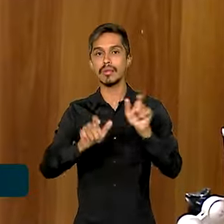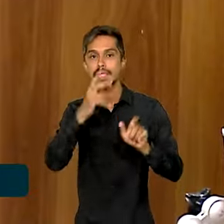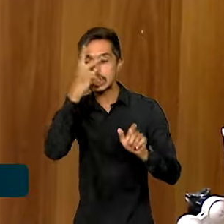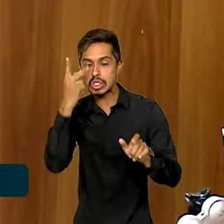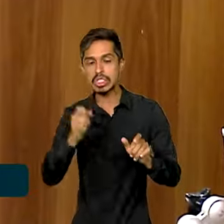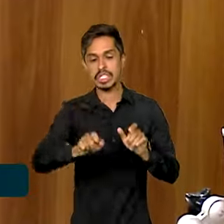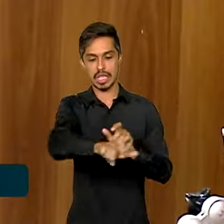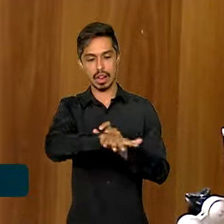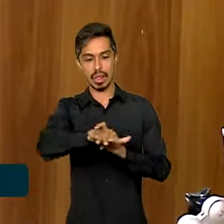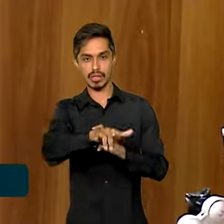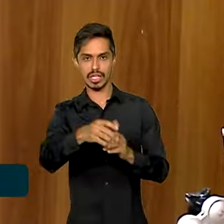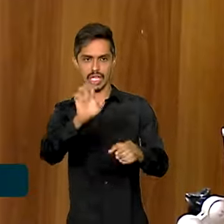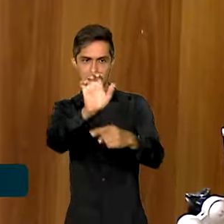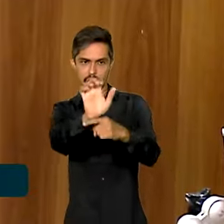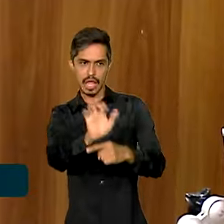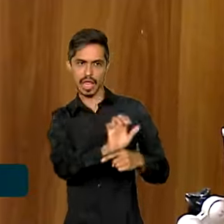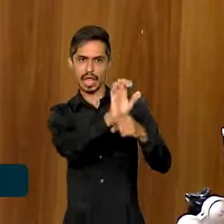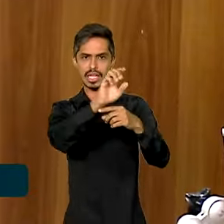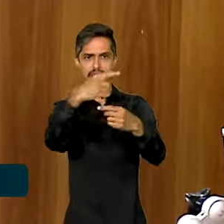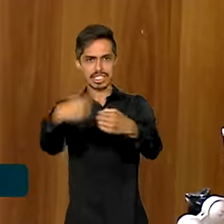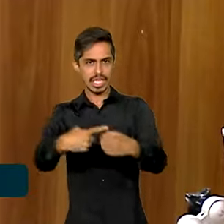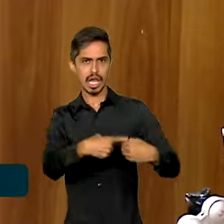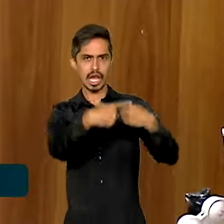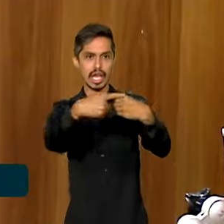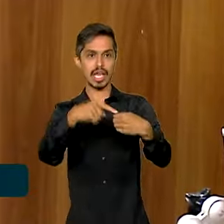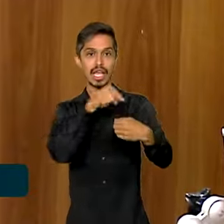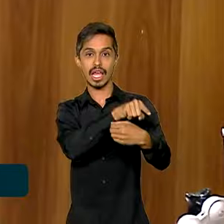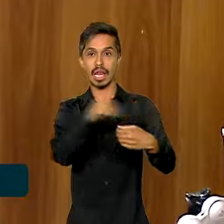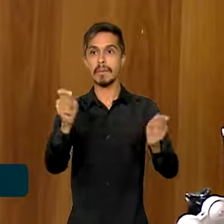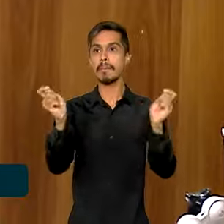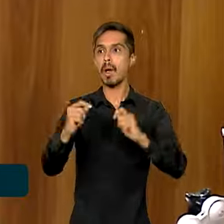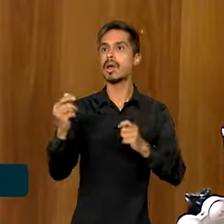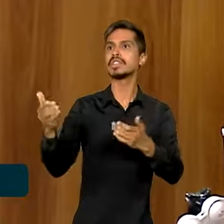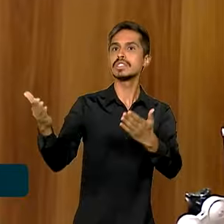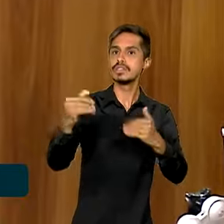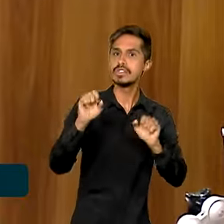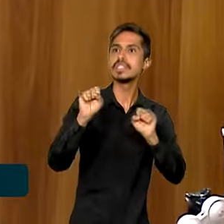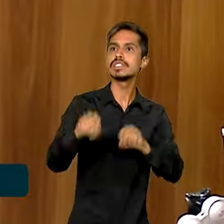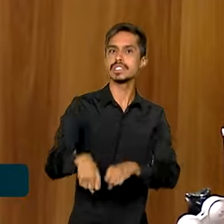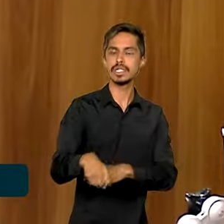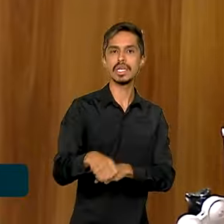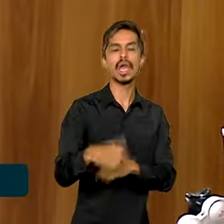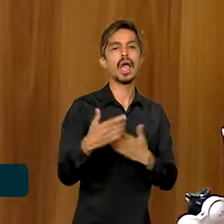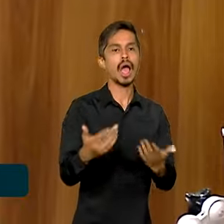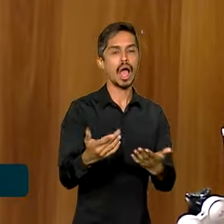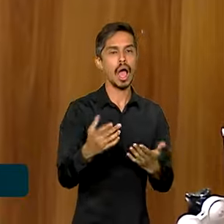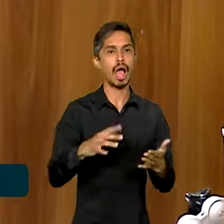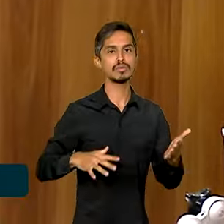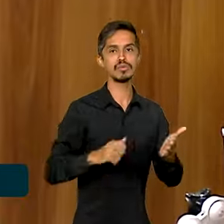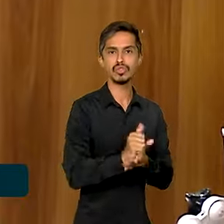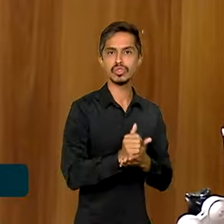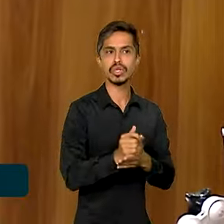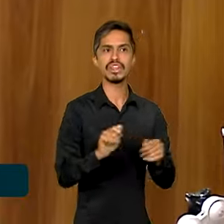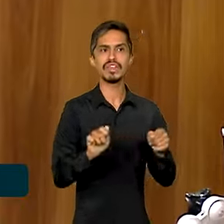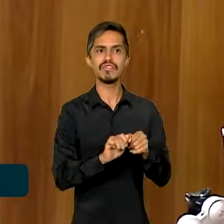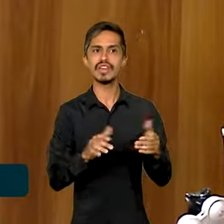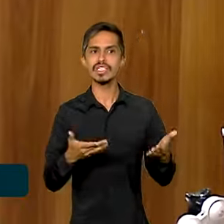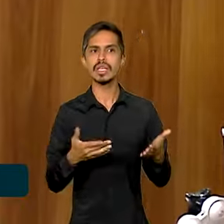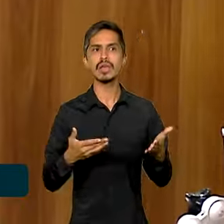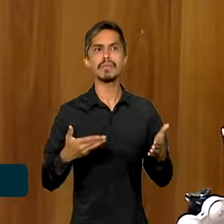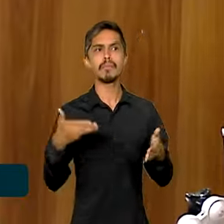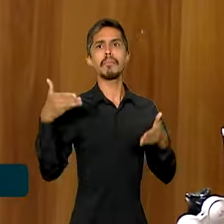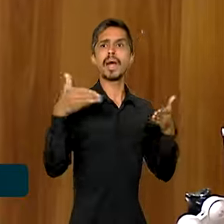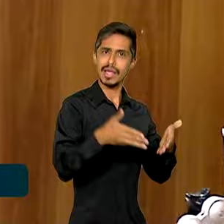regiões, desses estados, dessas cidades, elas possam vir, sim, a se inscrever e fazer parte